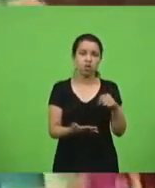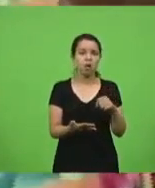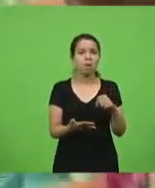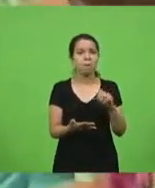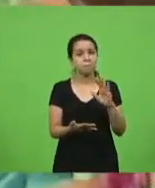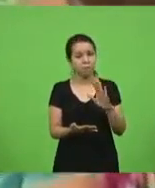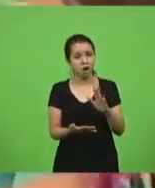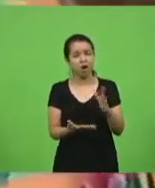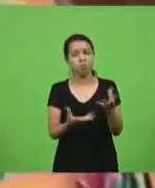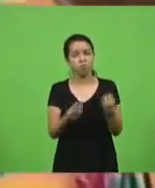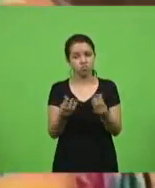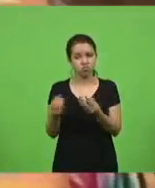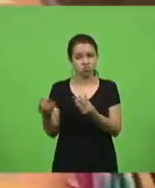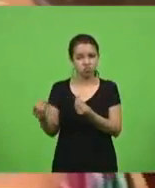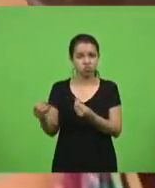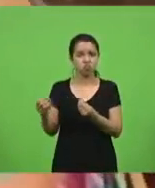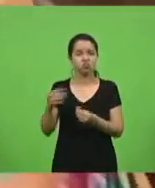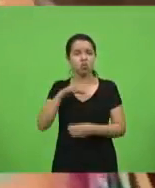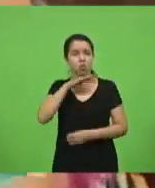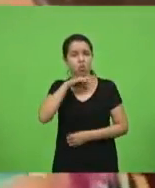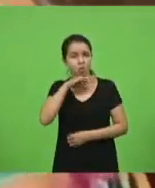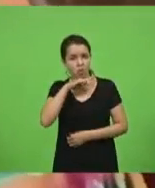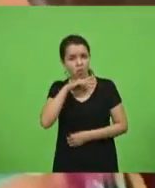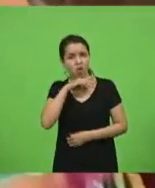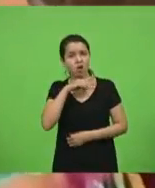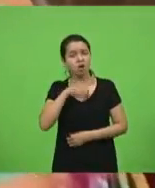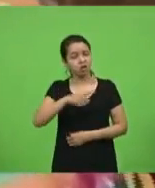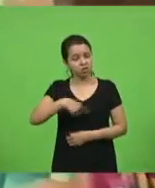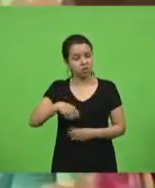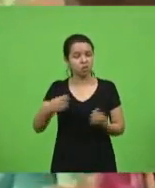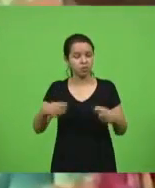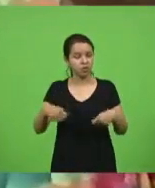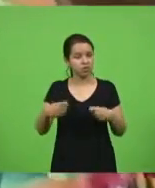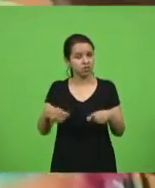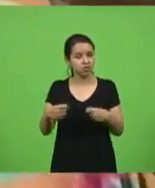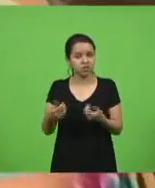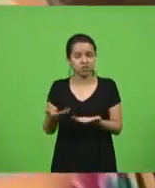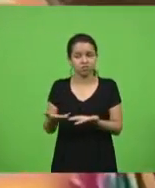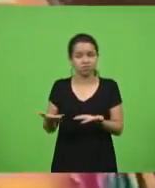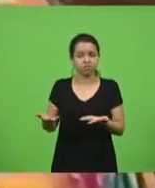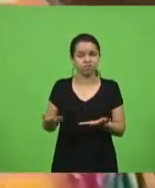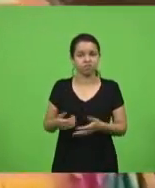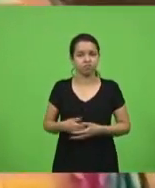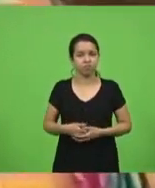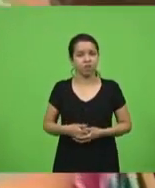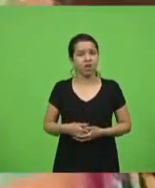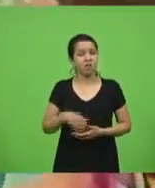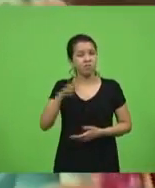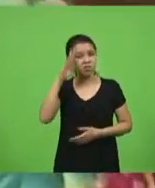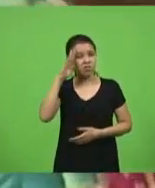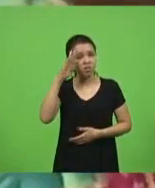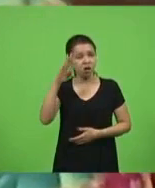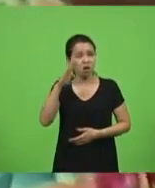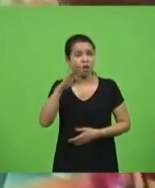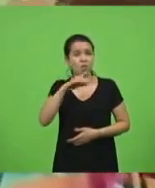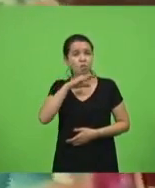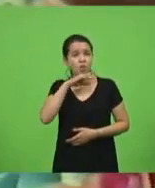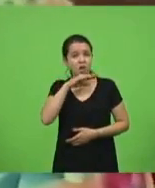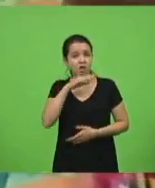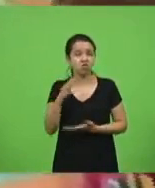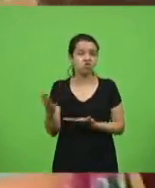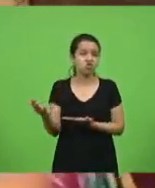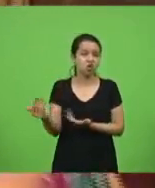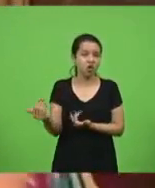precisamos conviver, principalmente muito ruins para os jovens, para aquela faixa etária